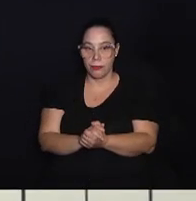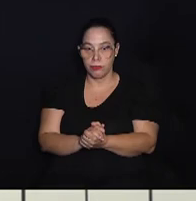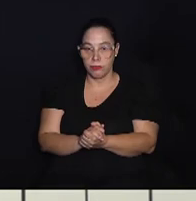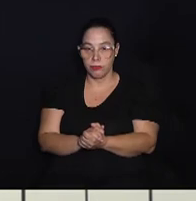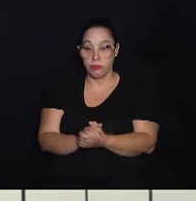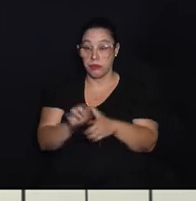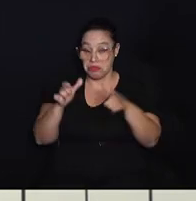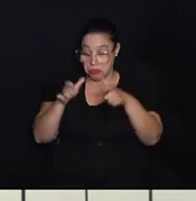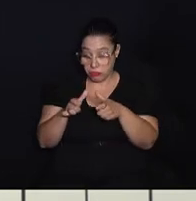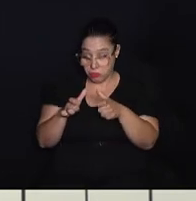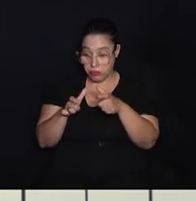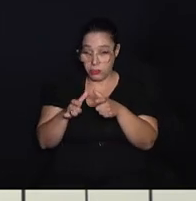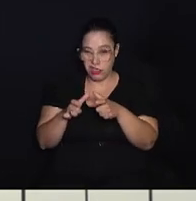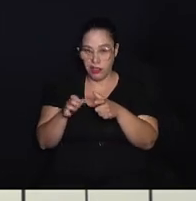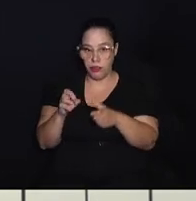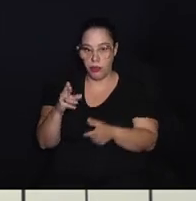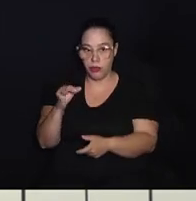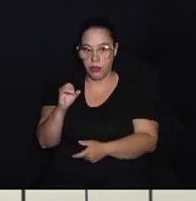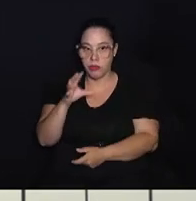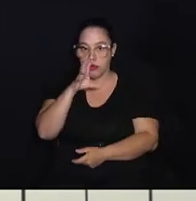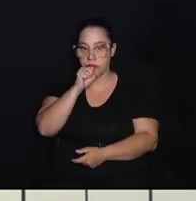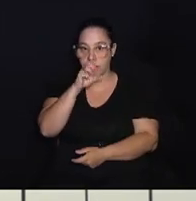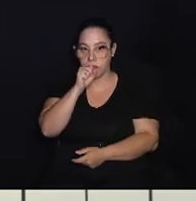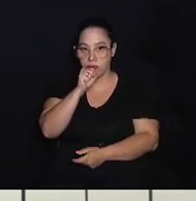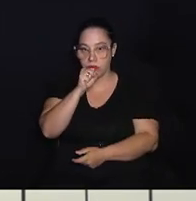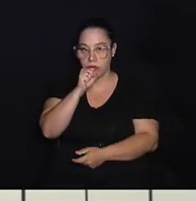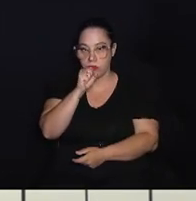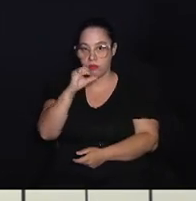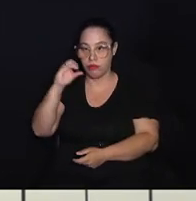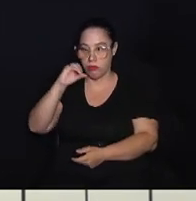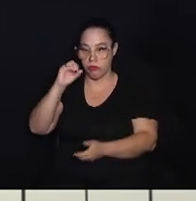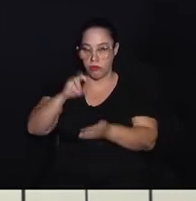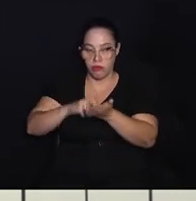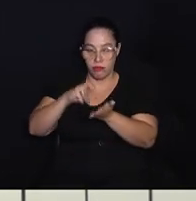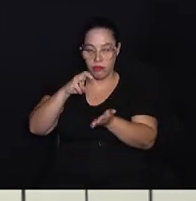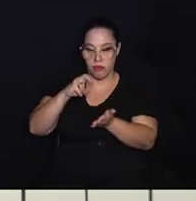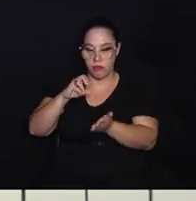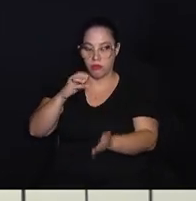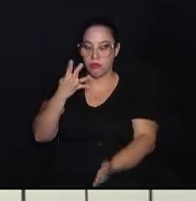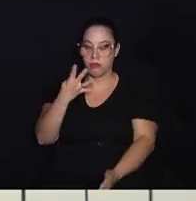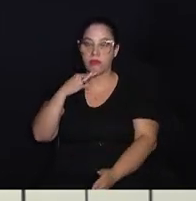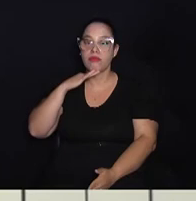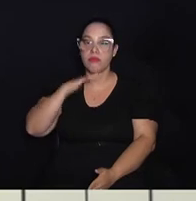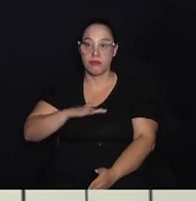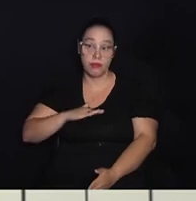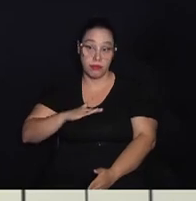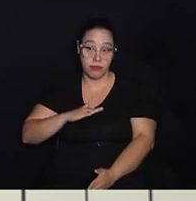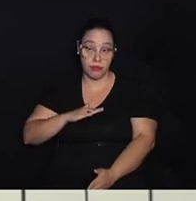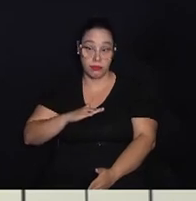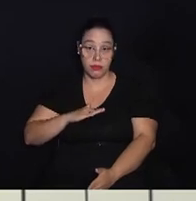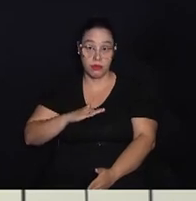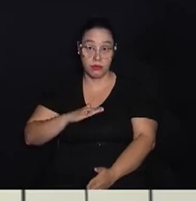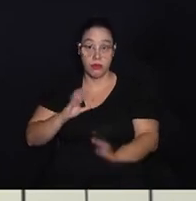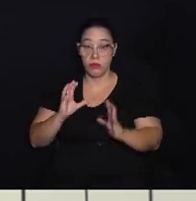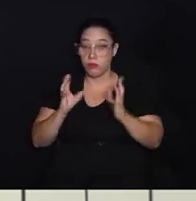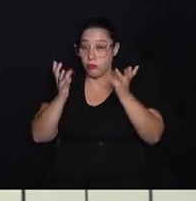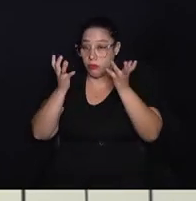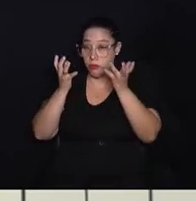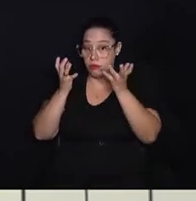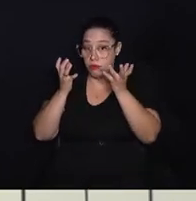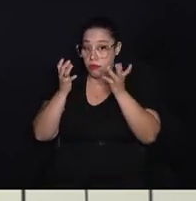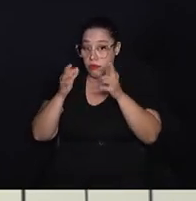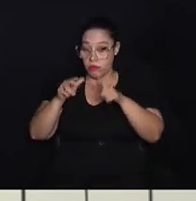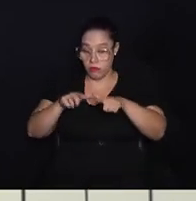esse feirão de imóvel no sábado entre 9 horas da manhã e 4 horas da tarde. O evento será no